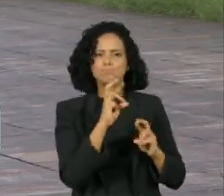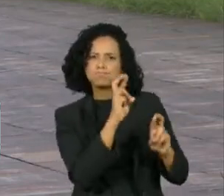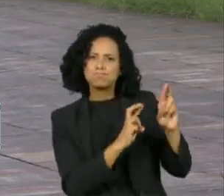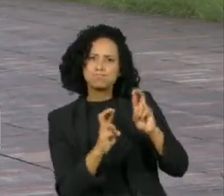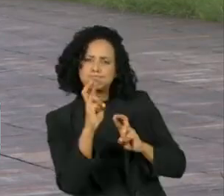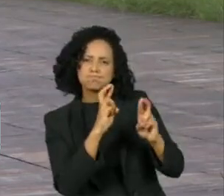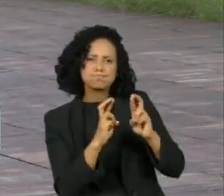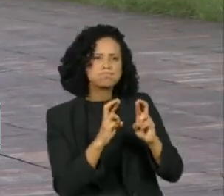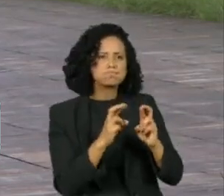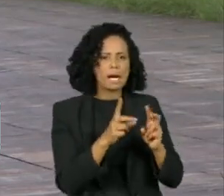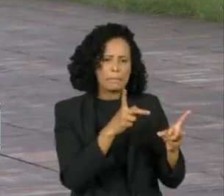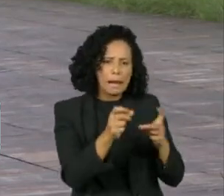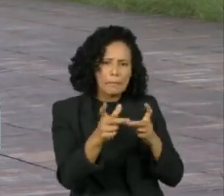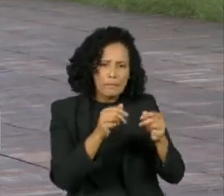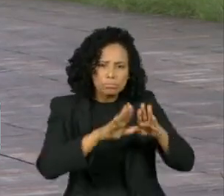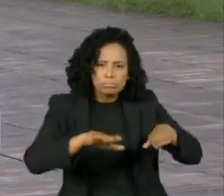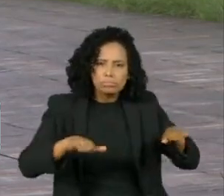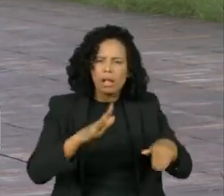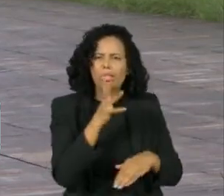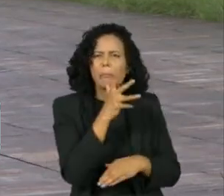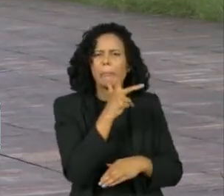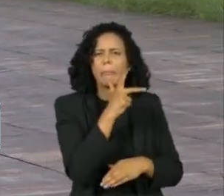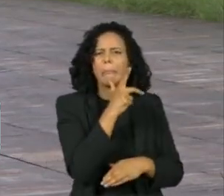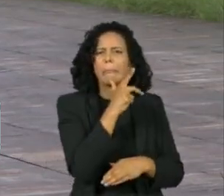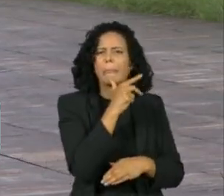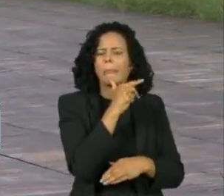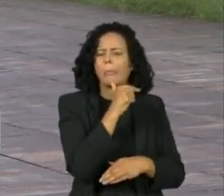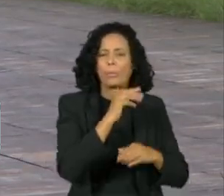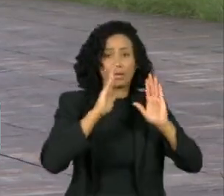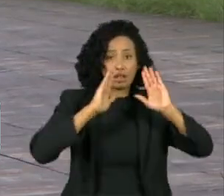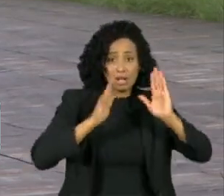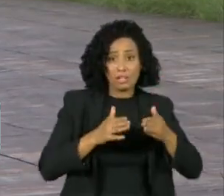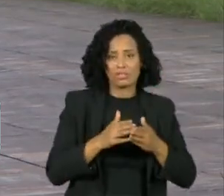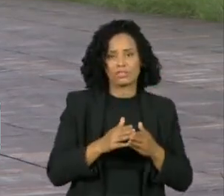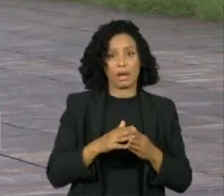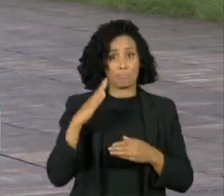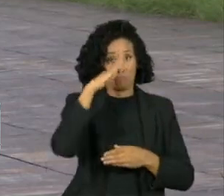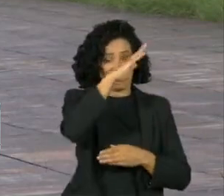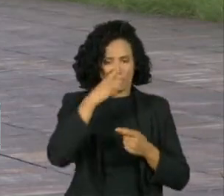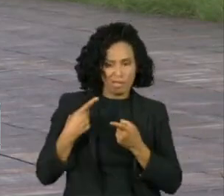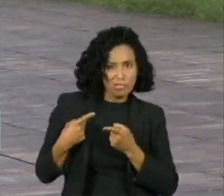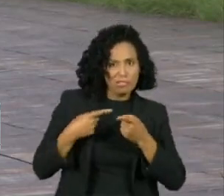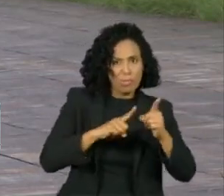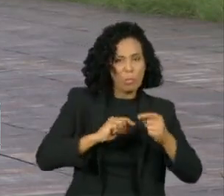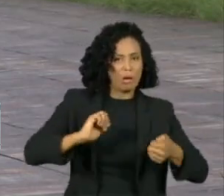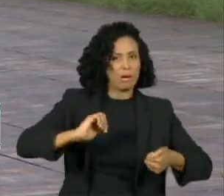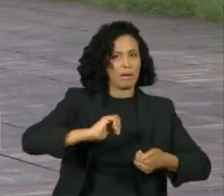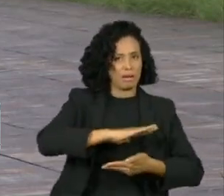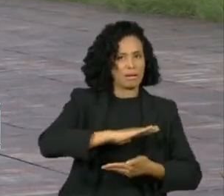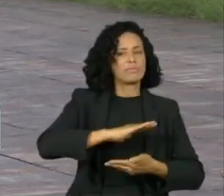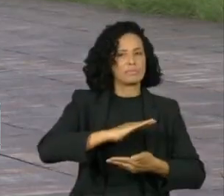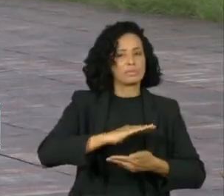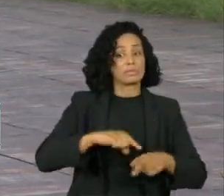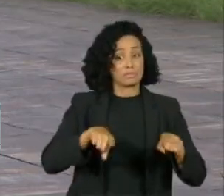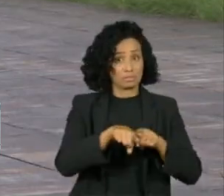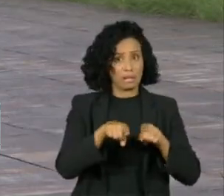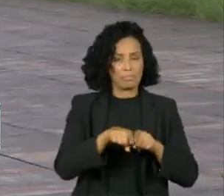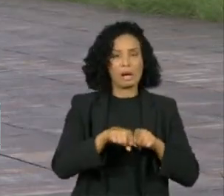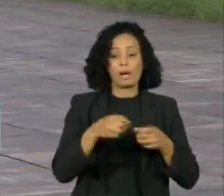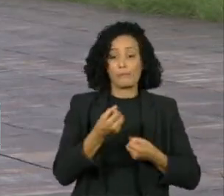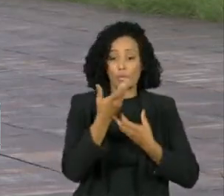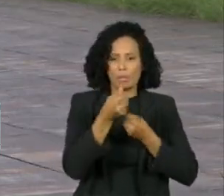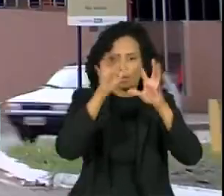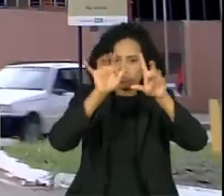começar a vacinação das crianças e os ataques feitos pelo presidente à Anvisa, além do apagão de dados do